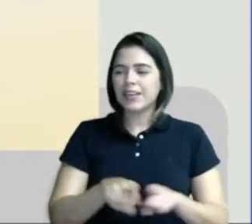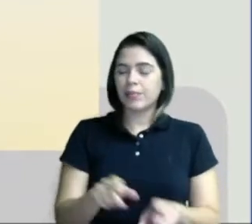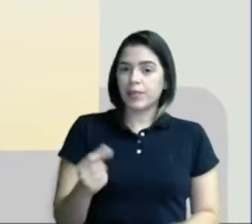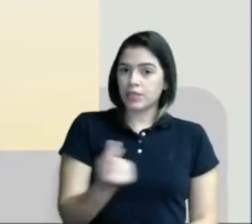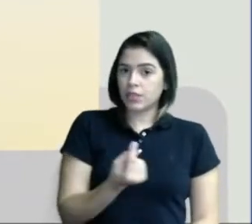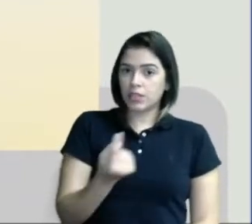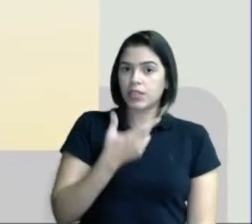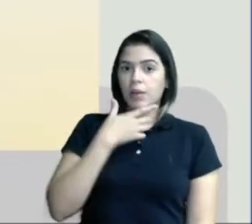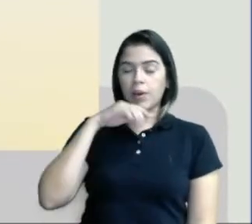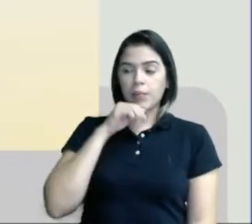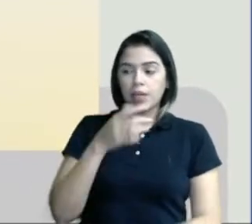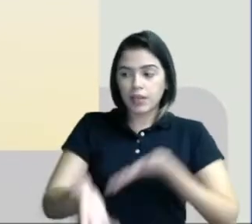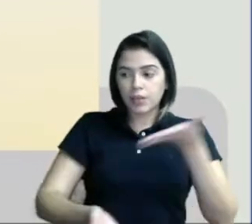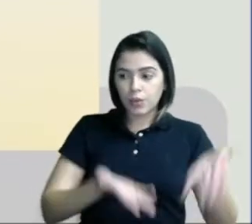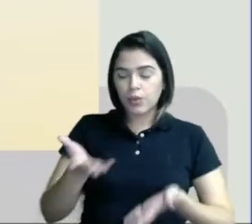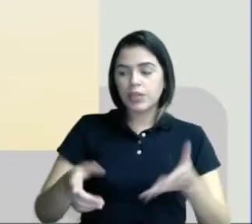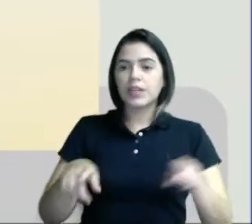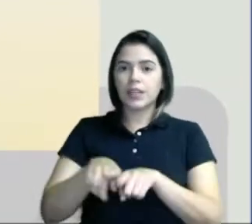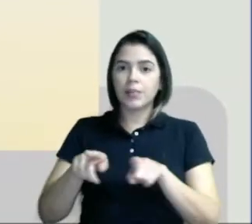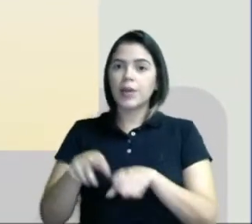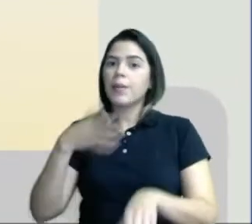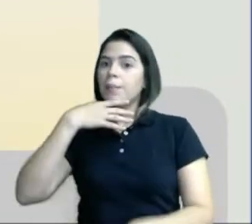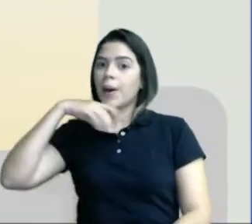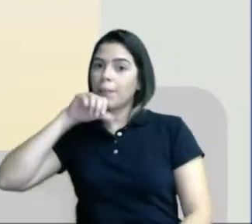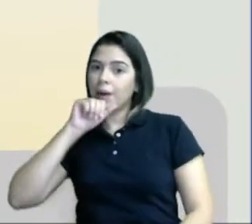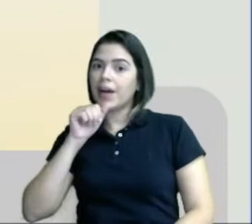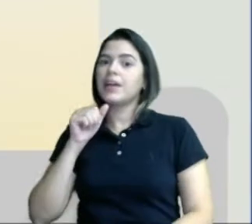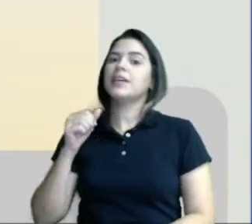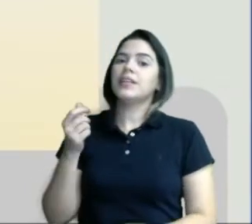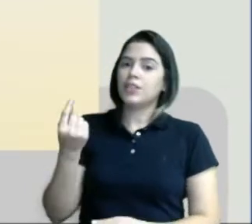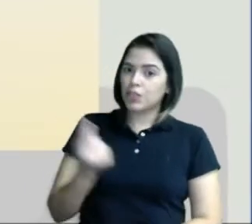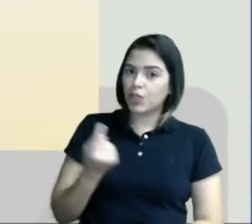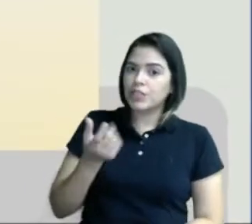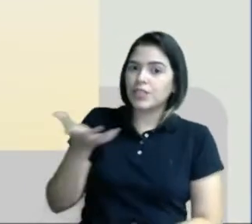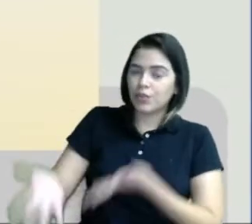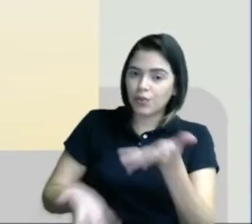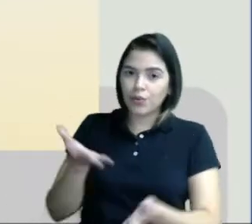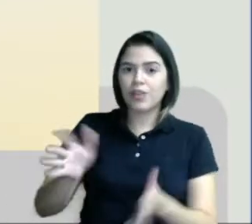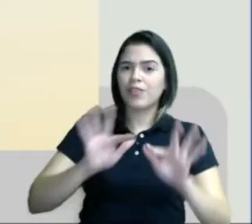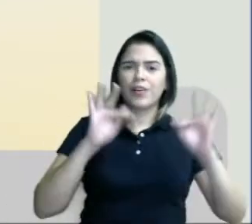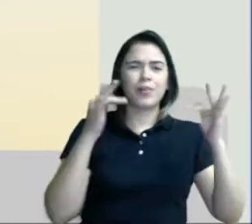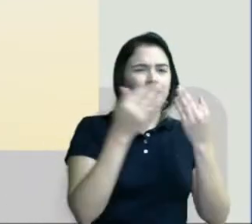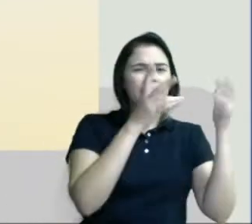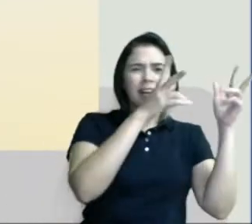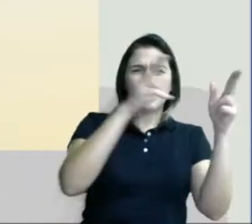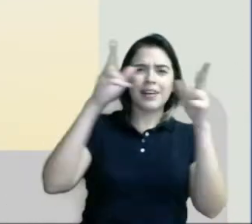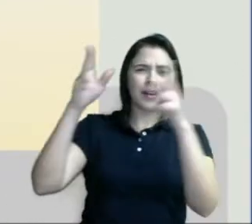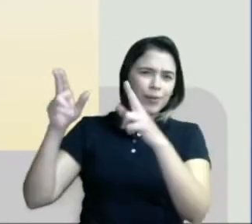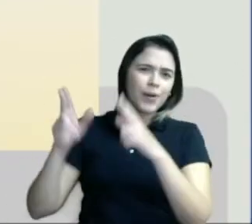pai que cria também os filhos sozinhos. Então, família é tudo igual. Só muda de endereço, tá?